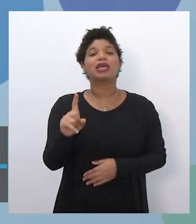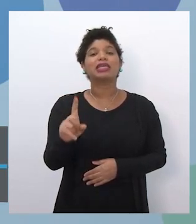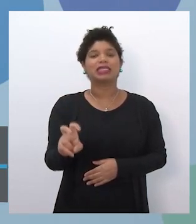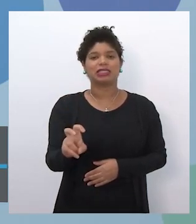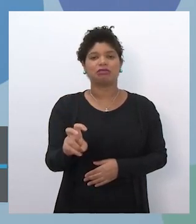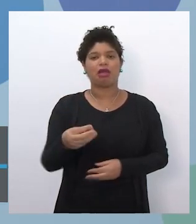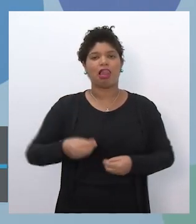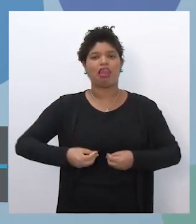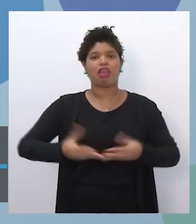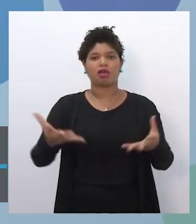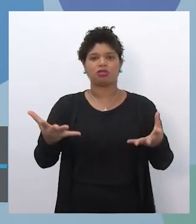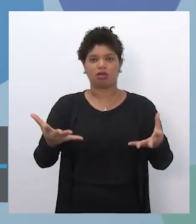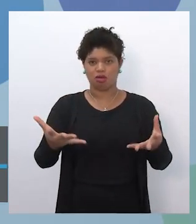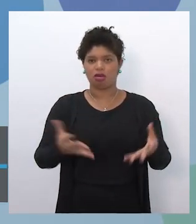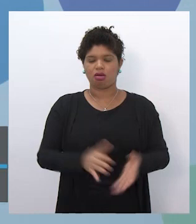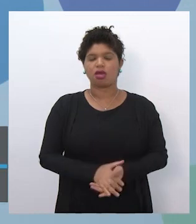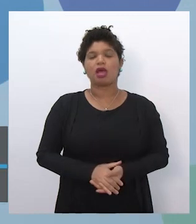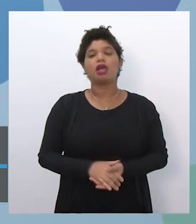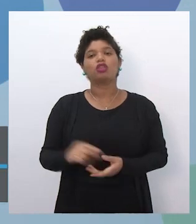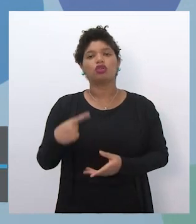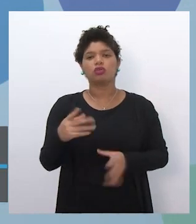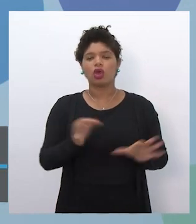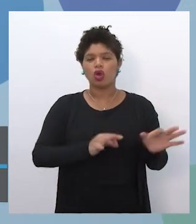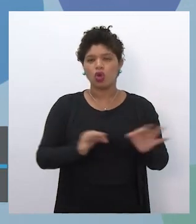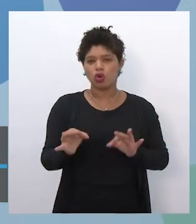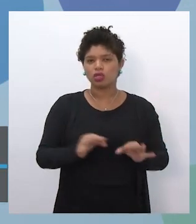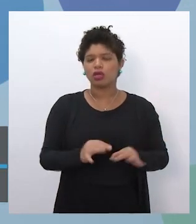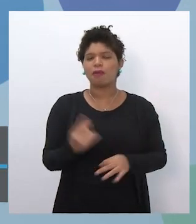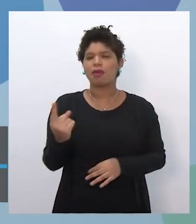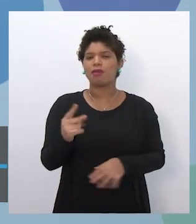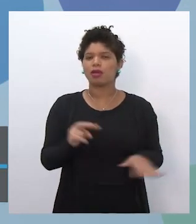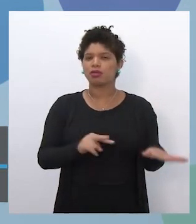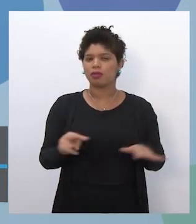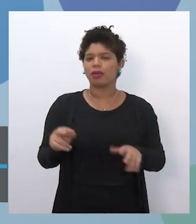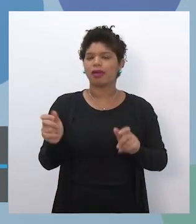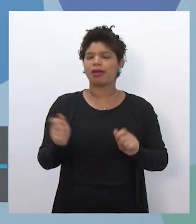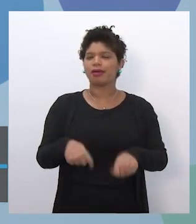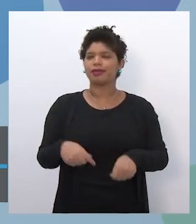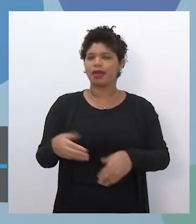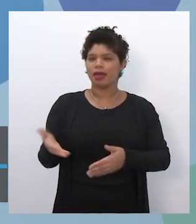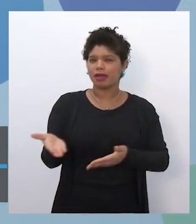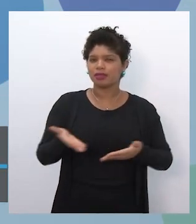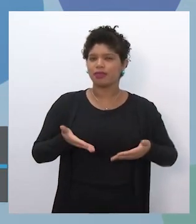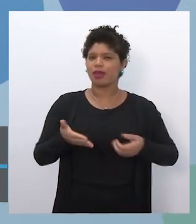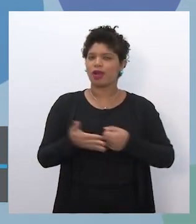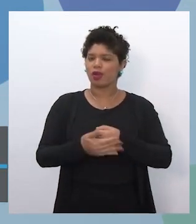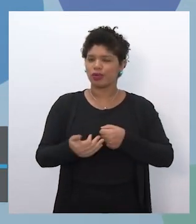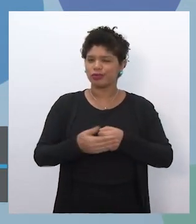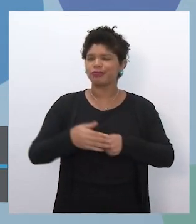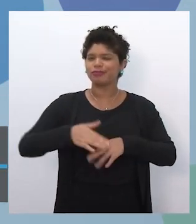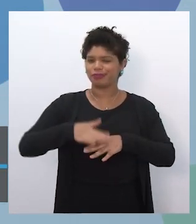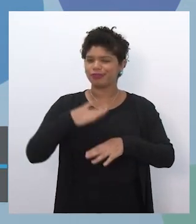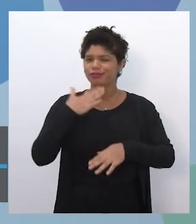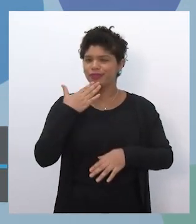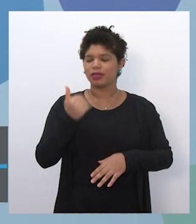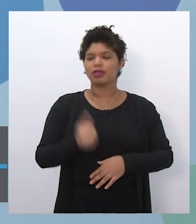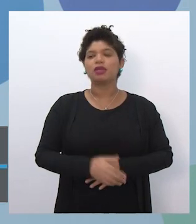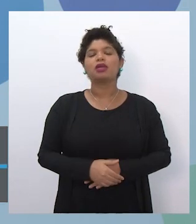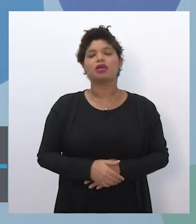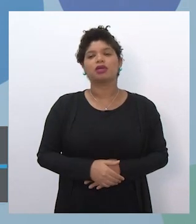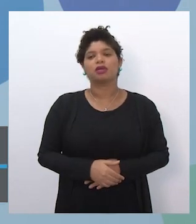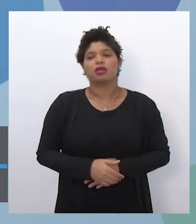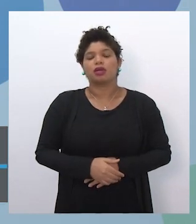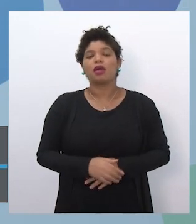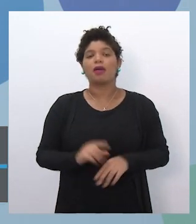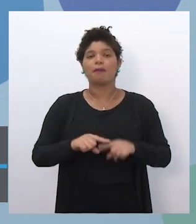mas nós estamos organizando para que essa primeira semana seja um pouco mais focada em acolhimento e tudo mais, mas a gente